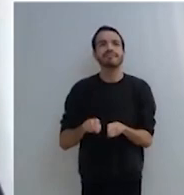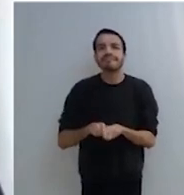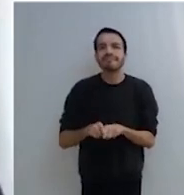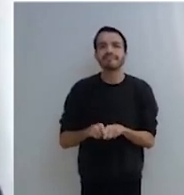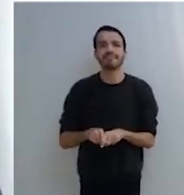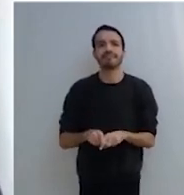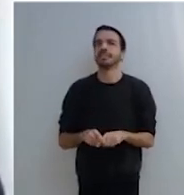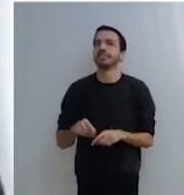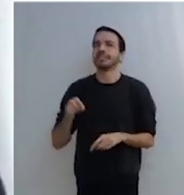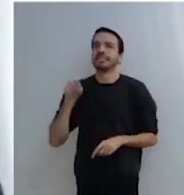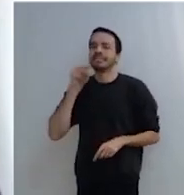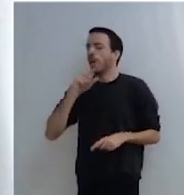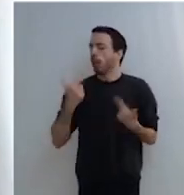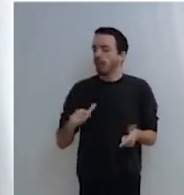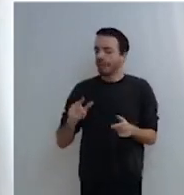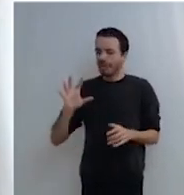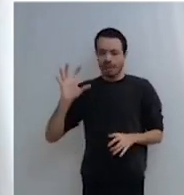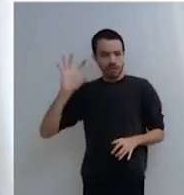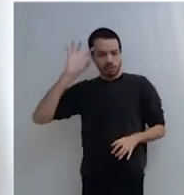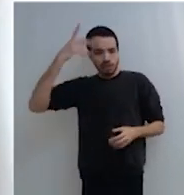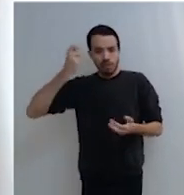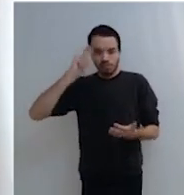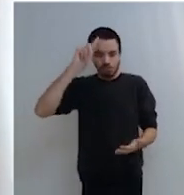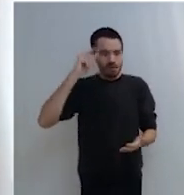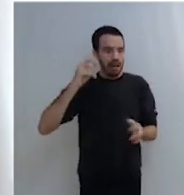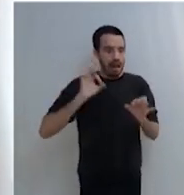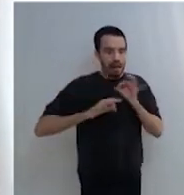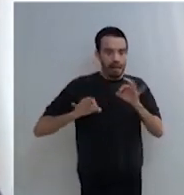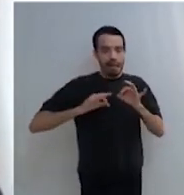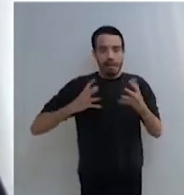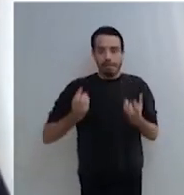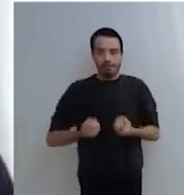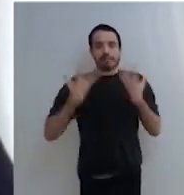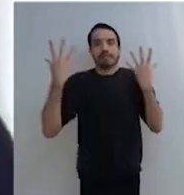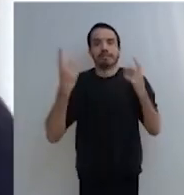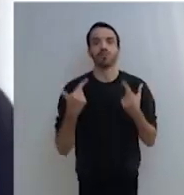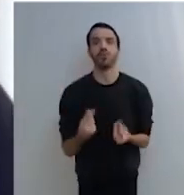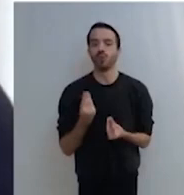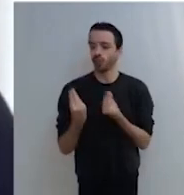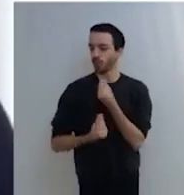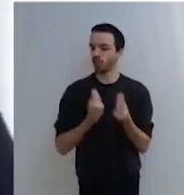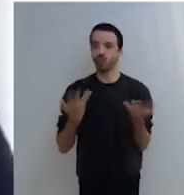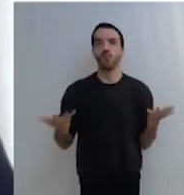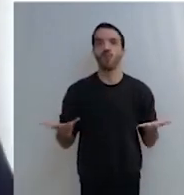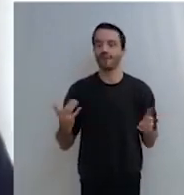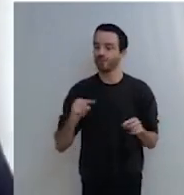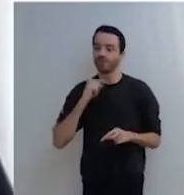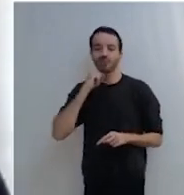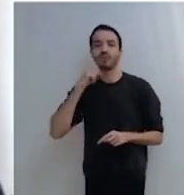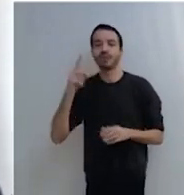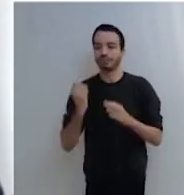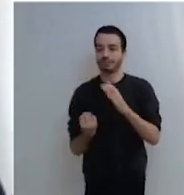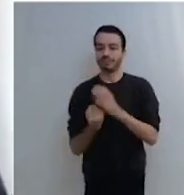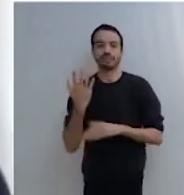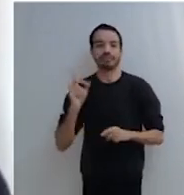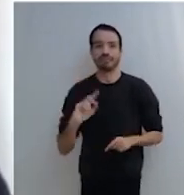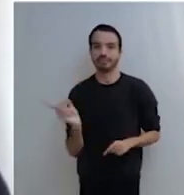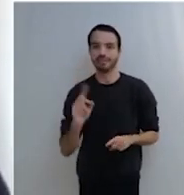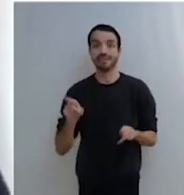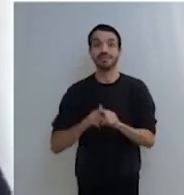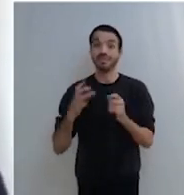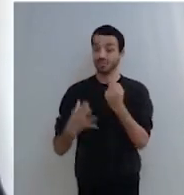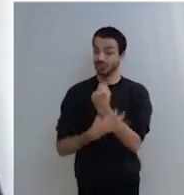ela não tem solução. Para mim, não há solução. Não há como superar essa questão de intempestividade, até por segurança